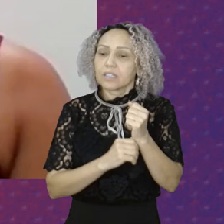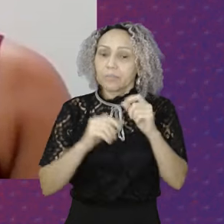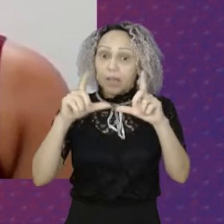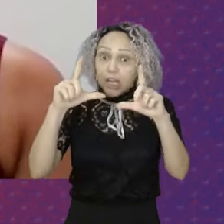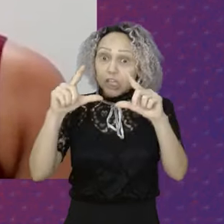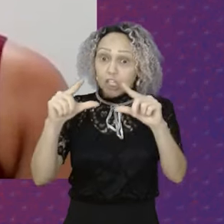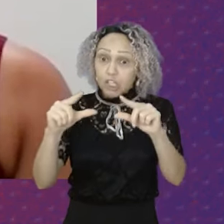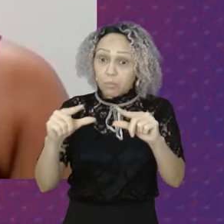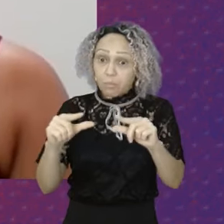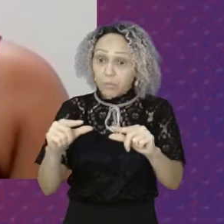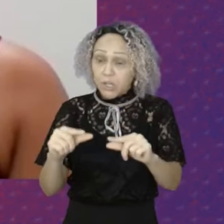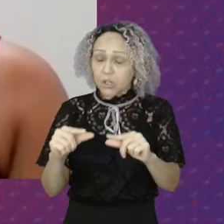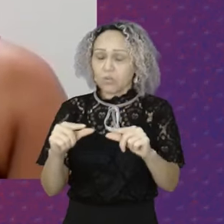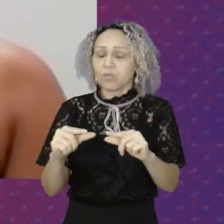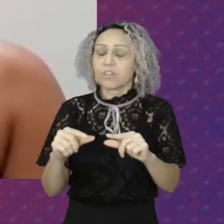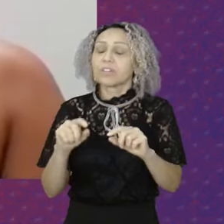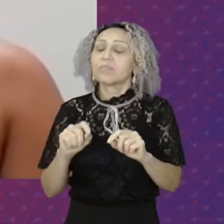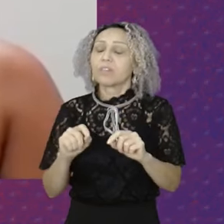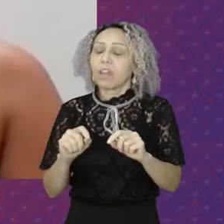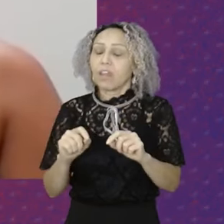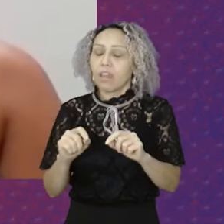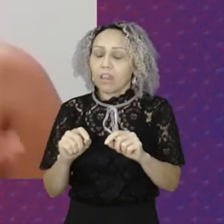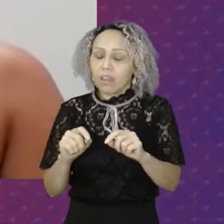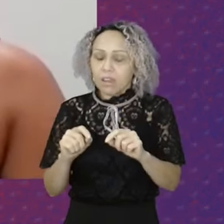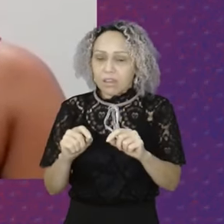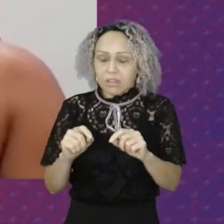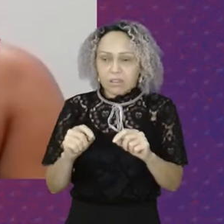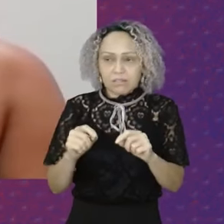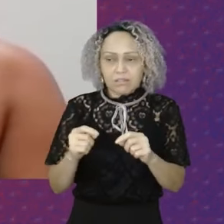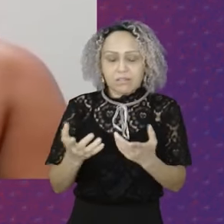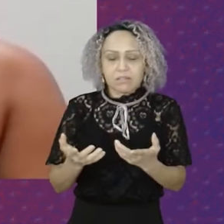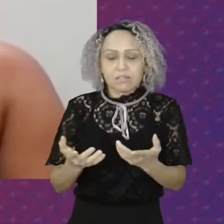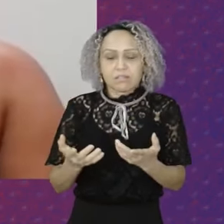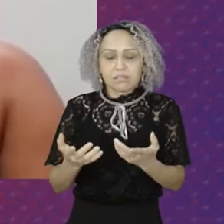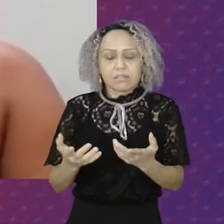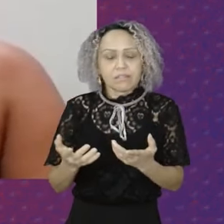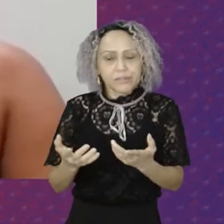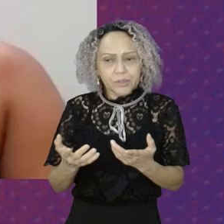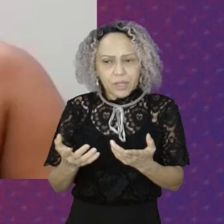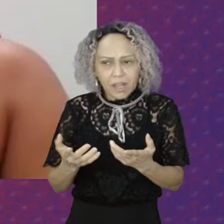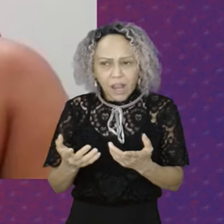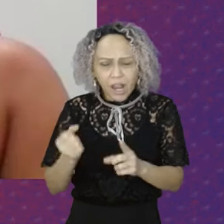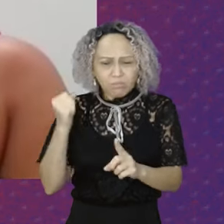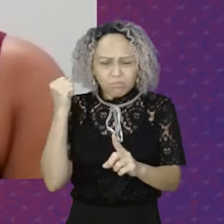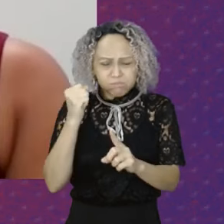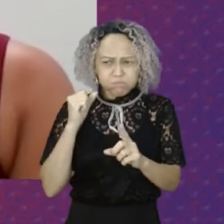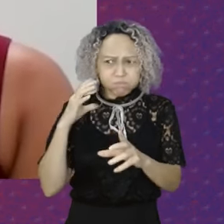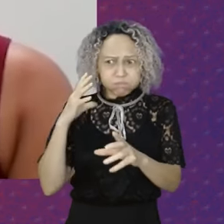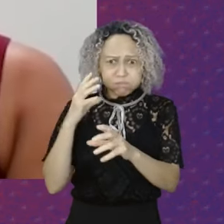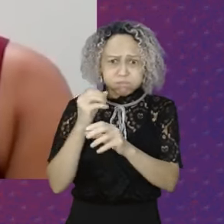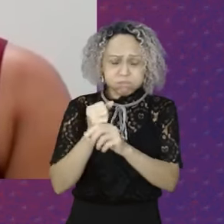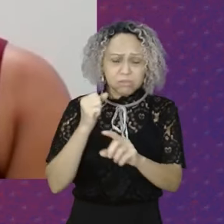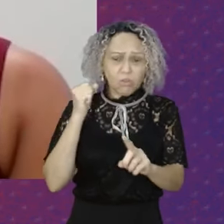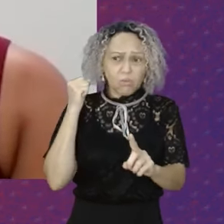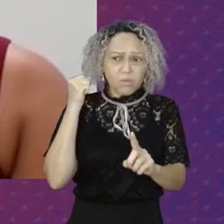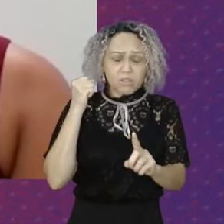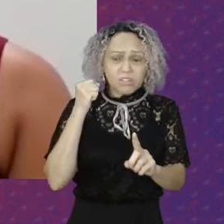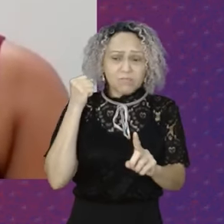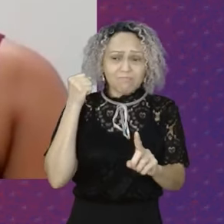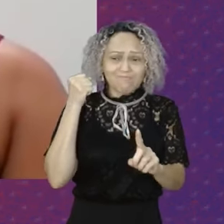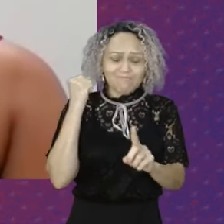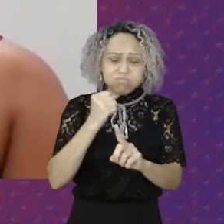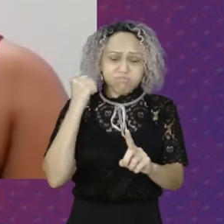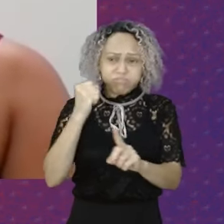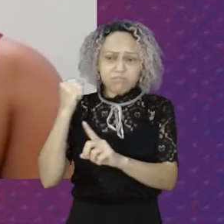assustadores E tem aumentado A cada ano E no último ano A gente teve agora No início do mês de março Uma pesquisa do